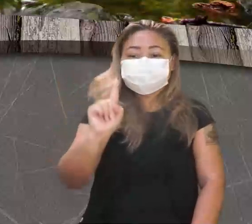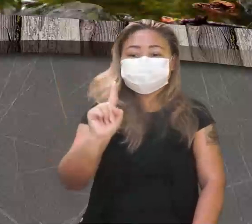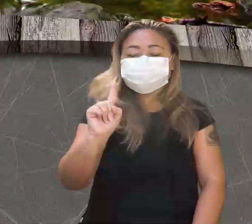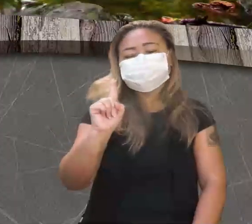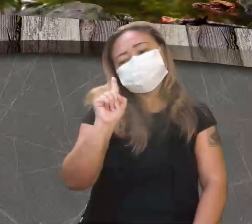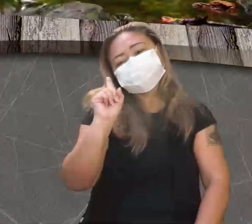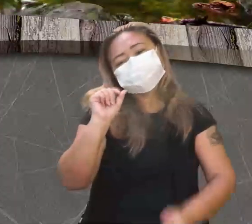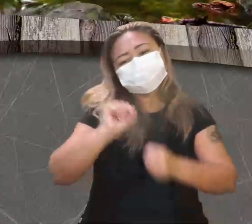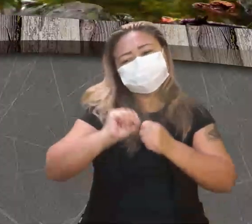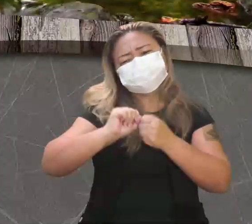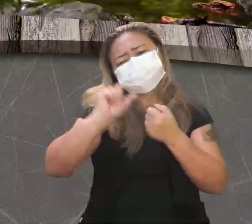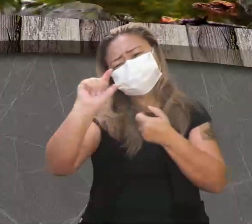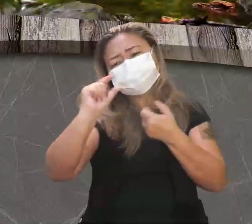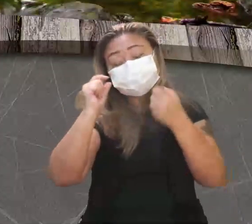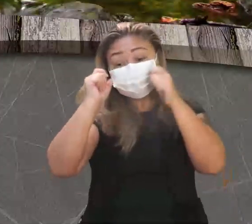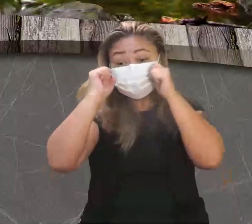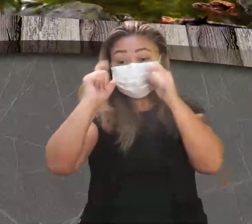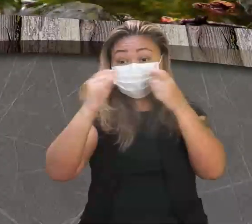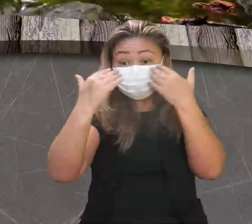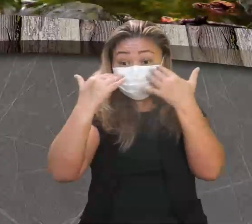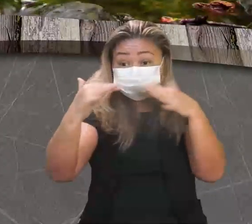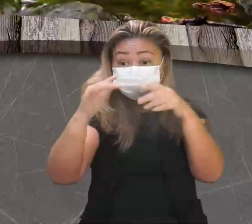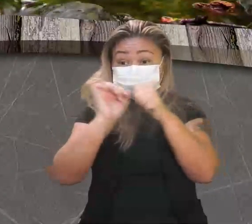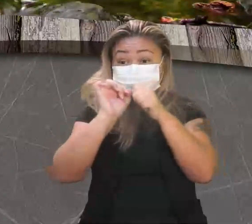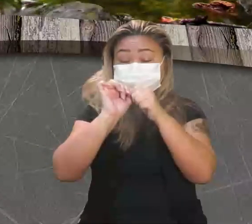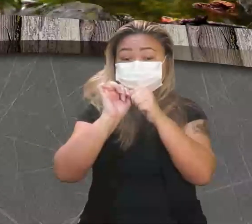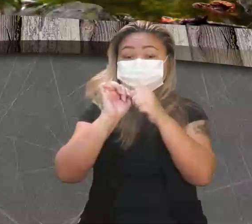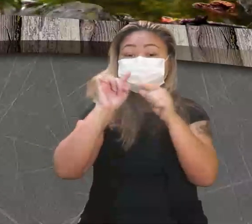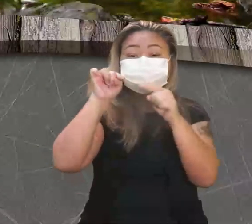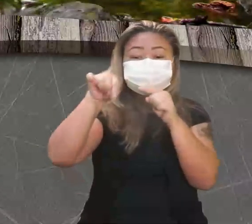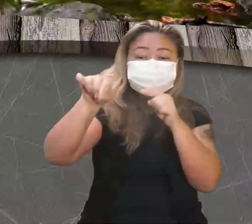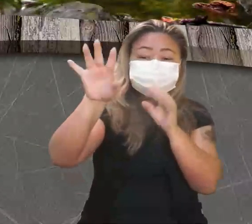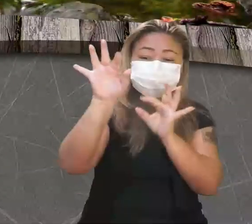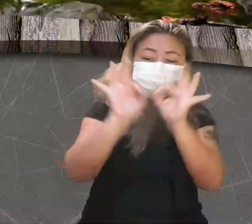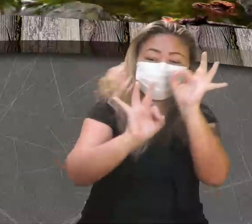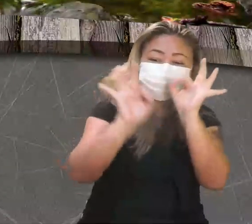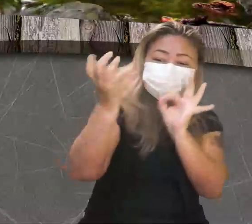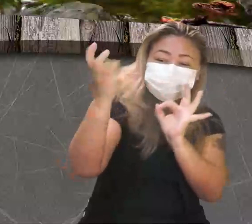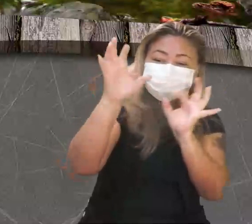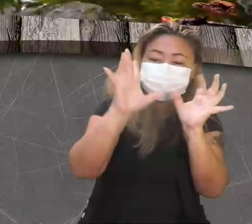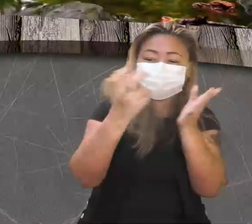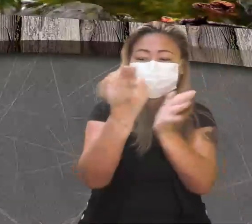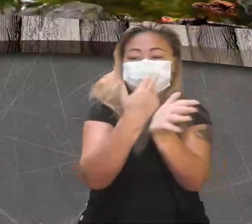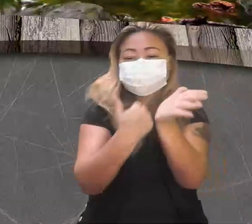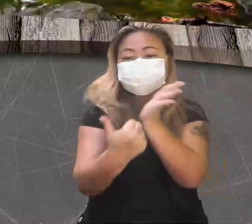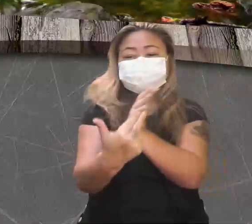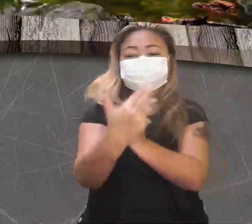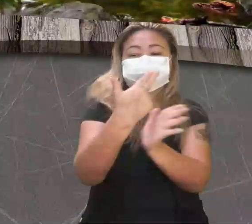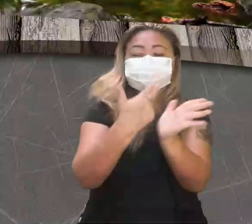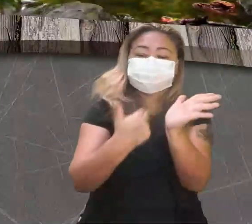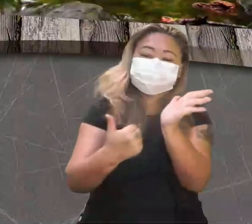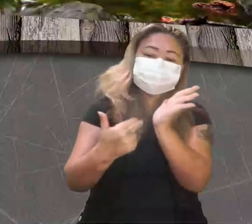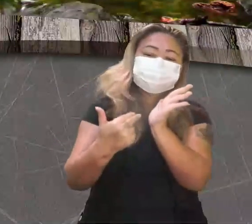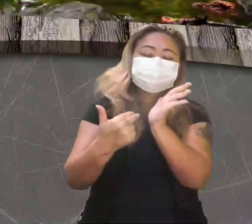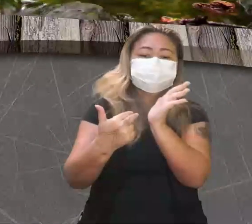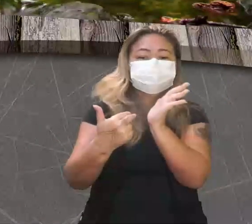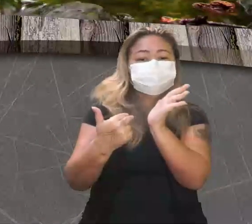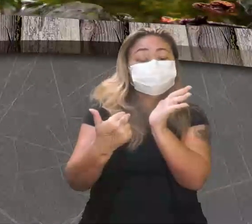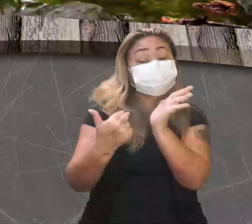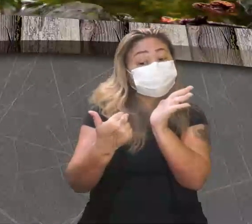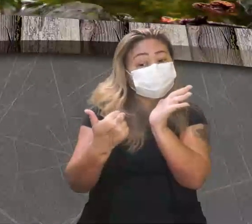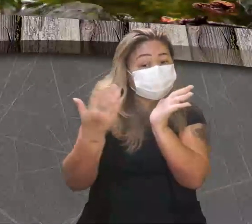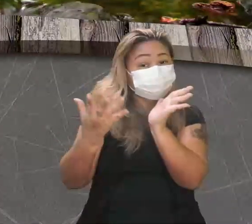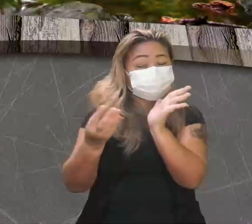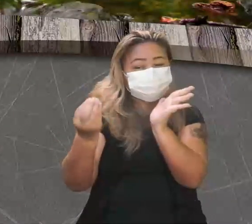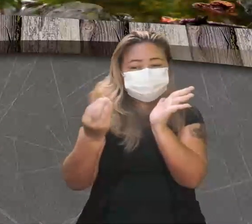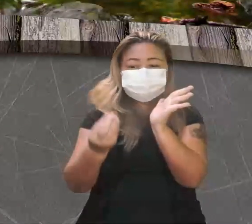você faça com um pouco de atenção. Aquela forma, aquele organograma, aquele desenho, aquele esquema, eles